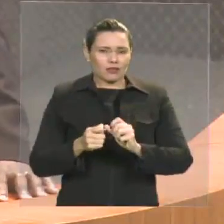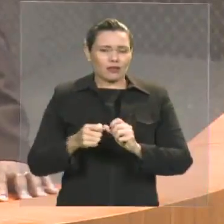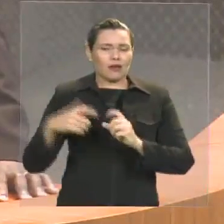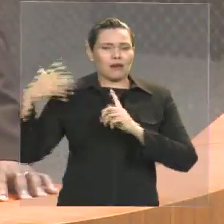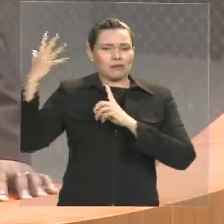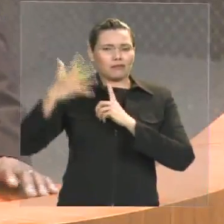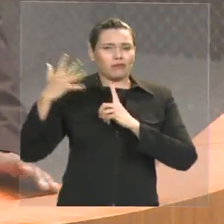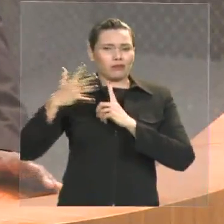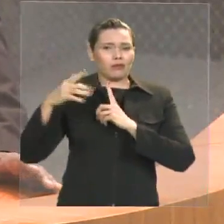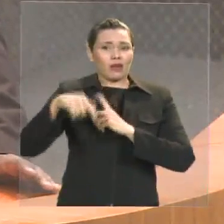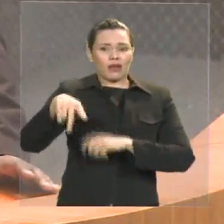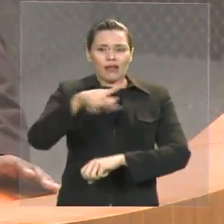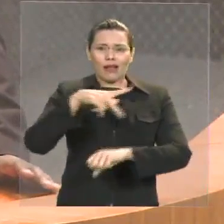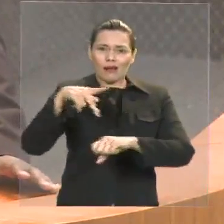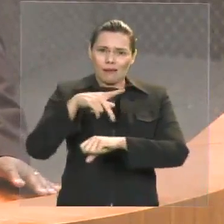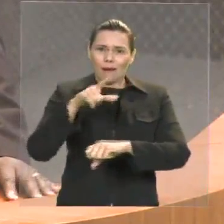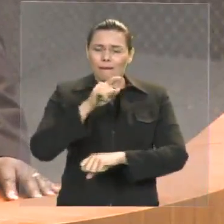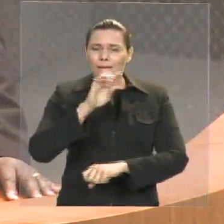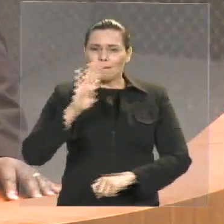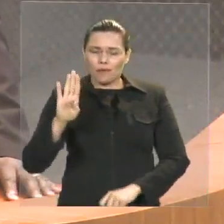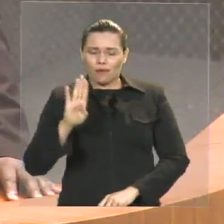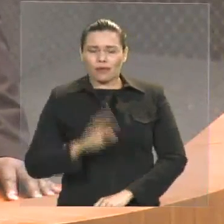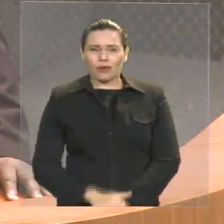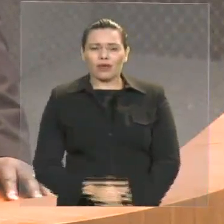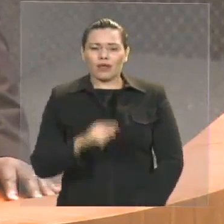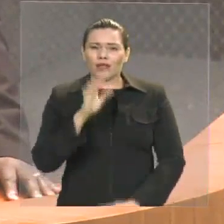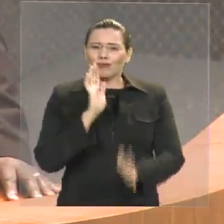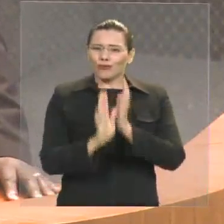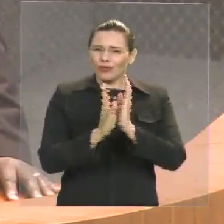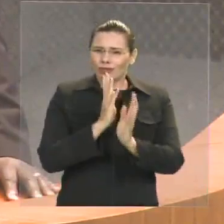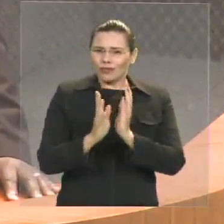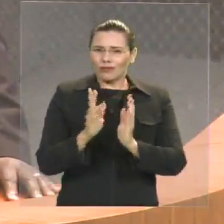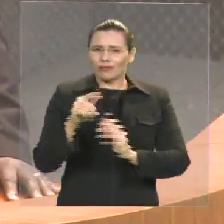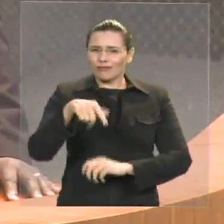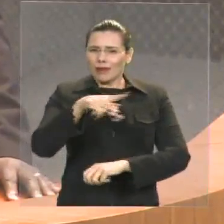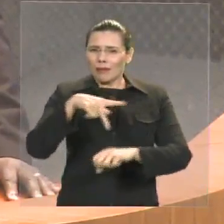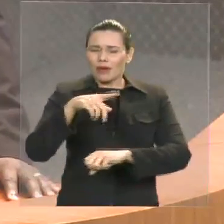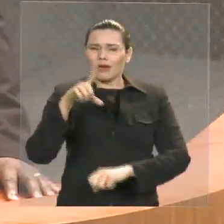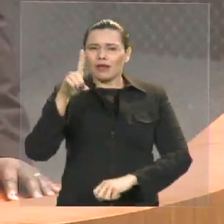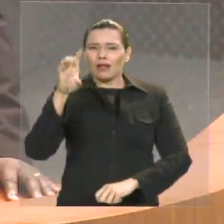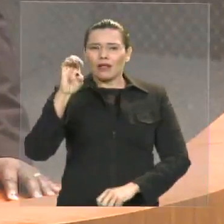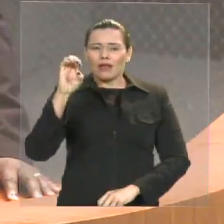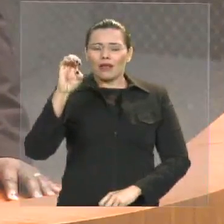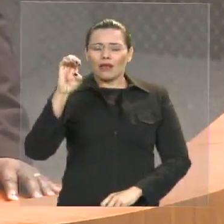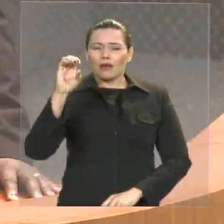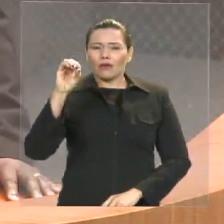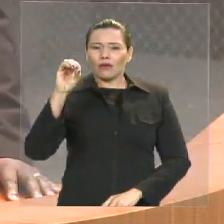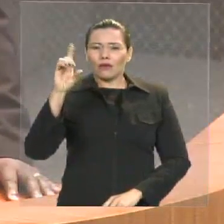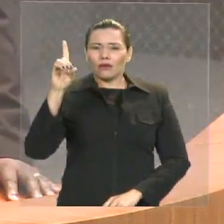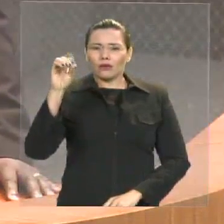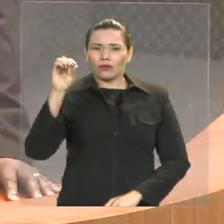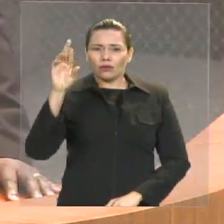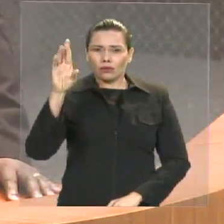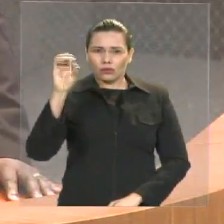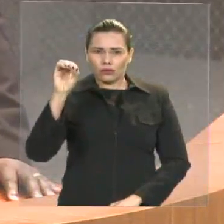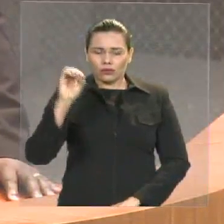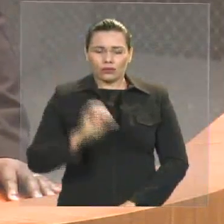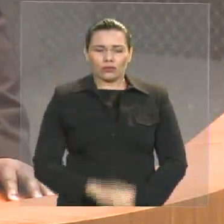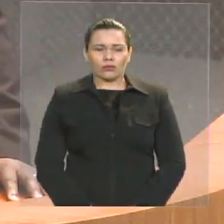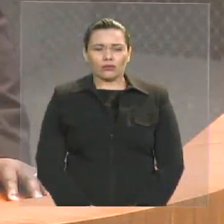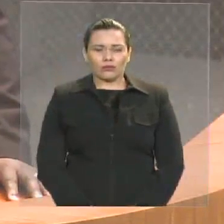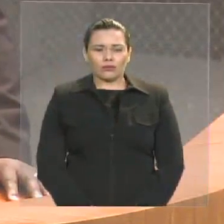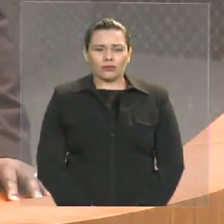E a Praça Deodoro, como eu já disse, é um local extremamente emblemático. O povo